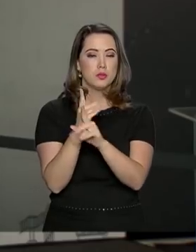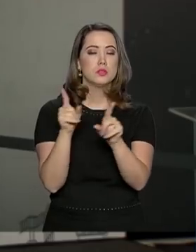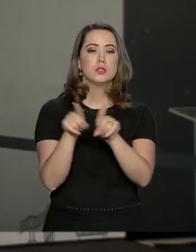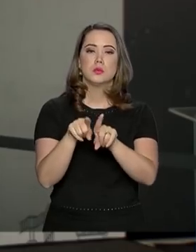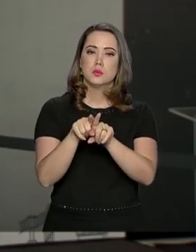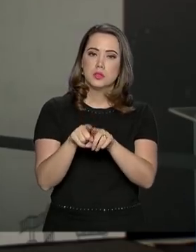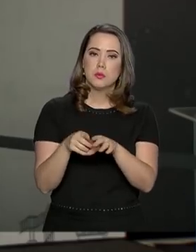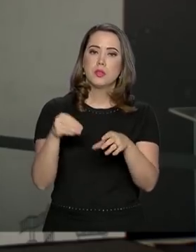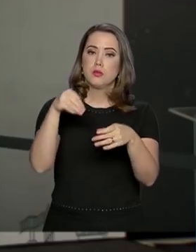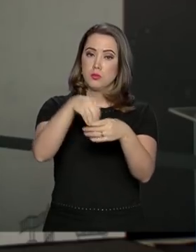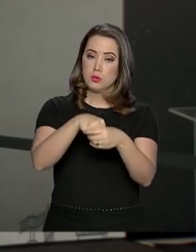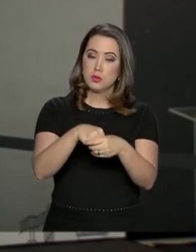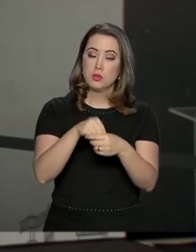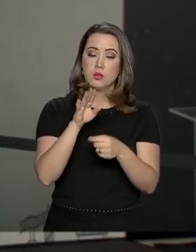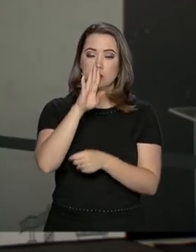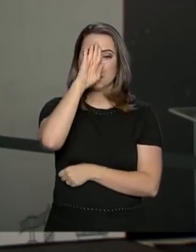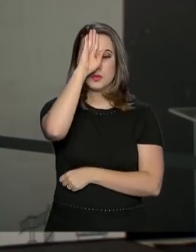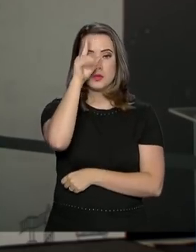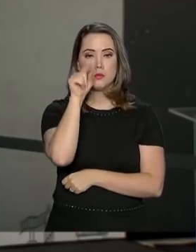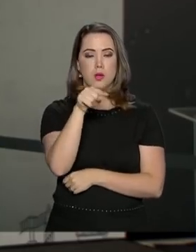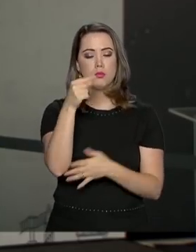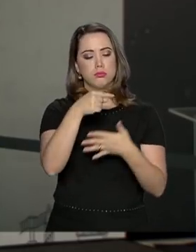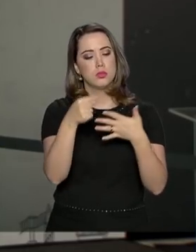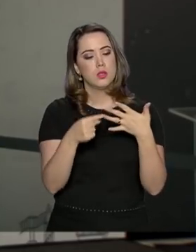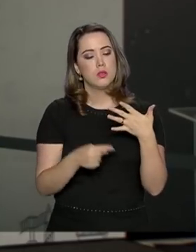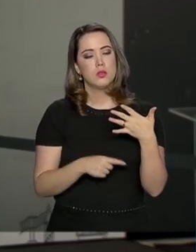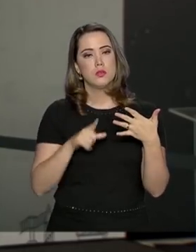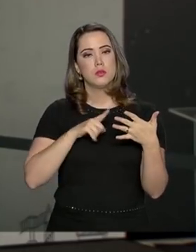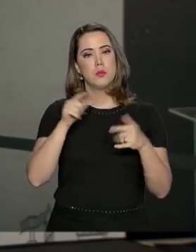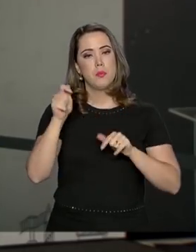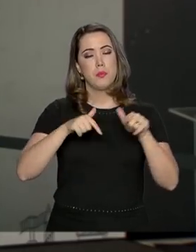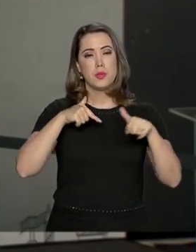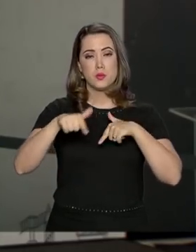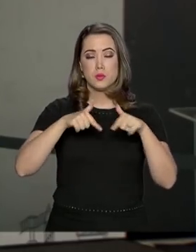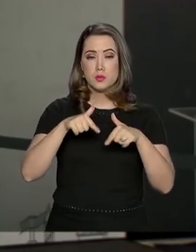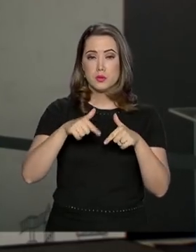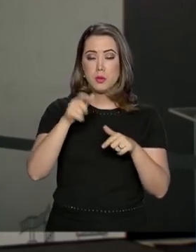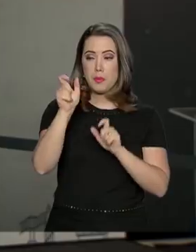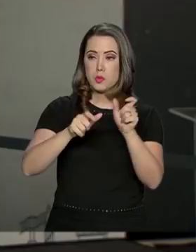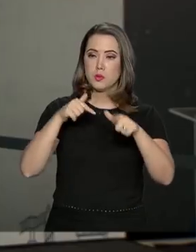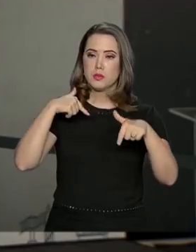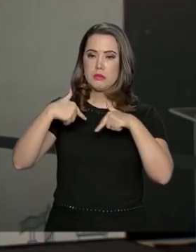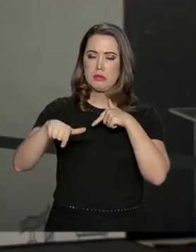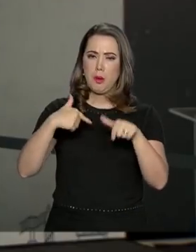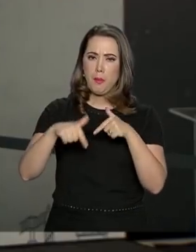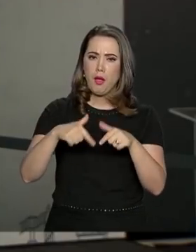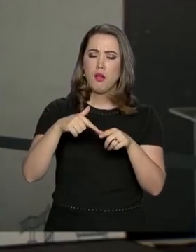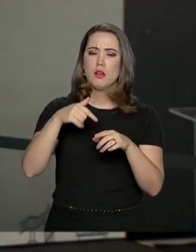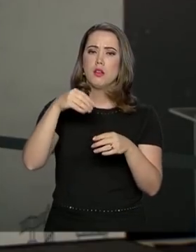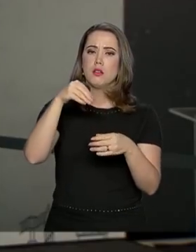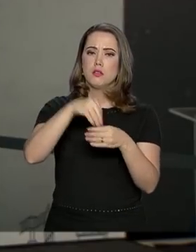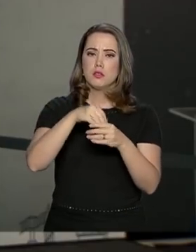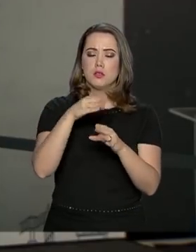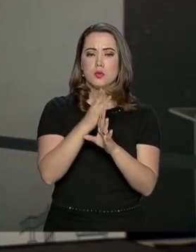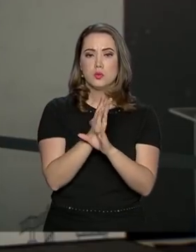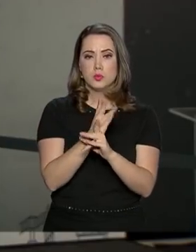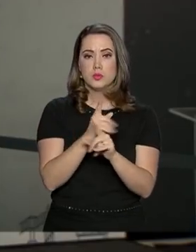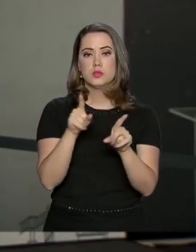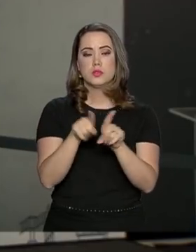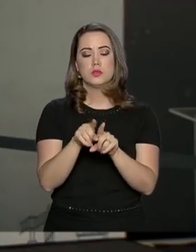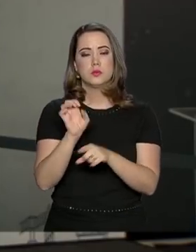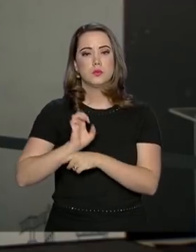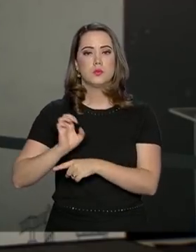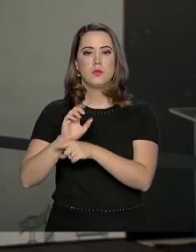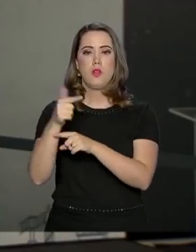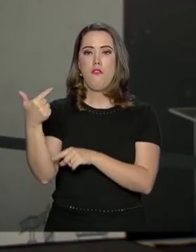estão incluídos. Entre os principais pontos, servidores estaduais e municipais terão a contribuição aumentada